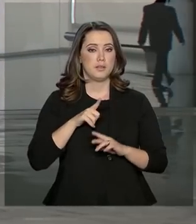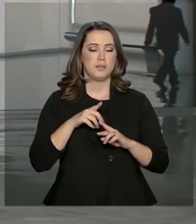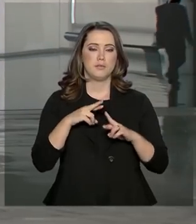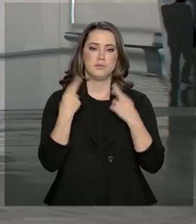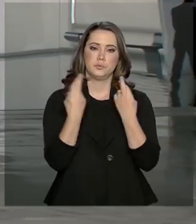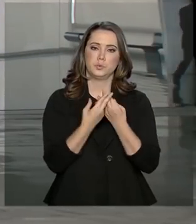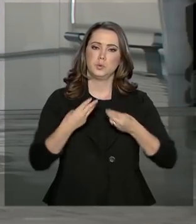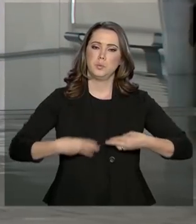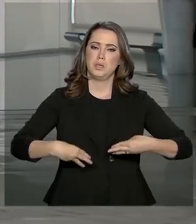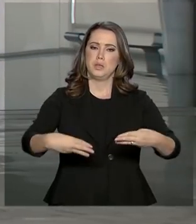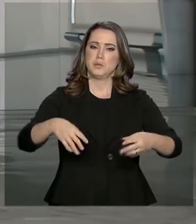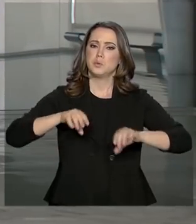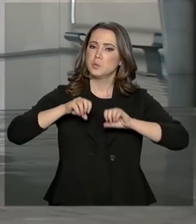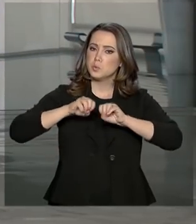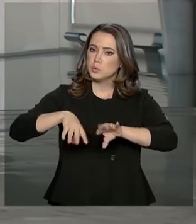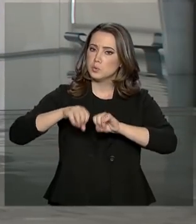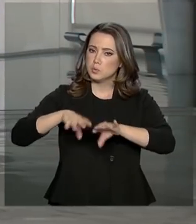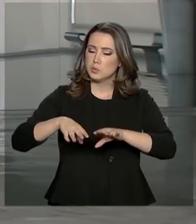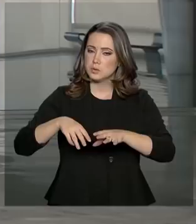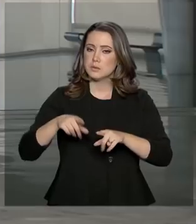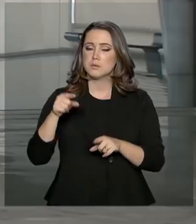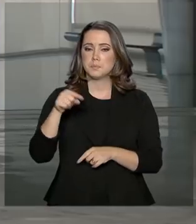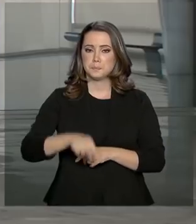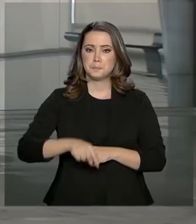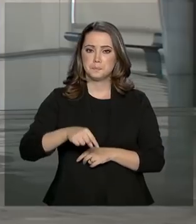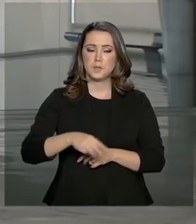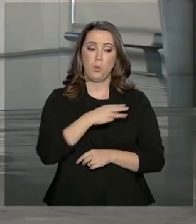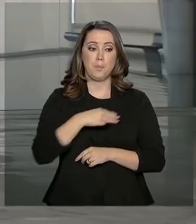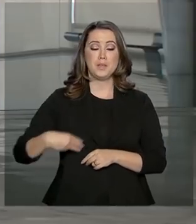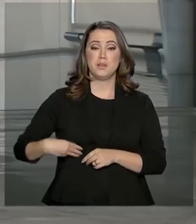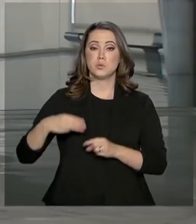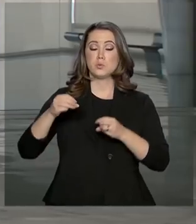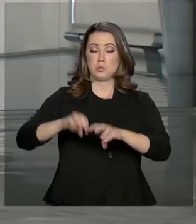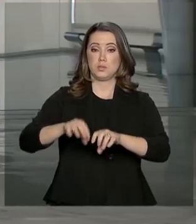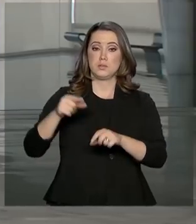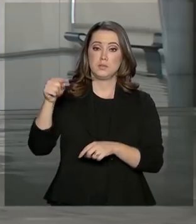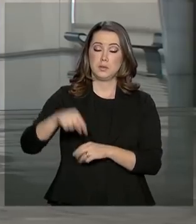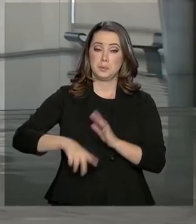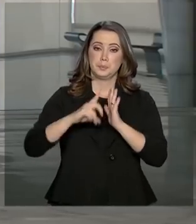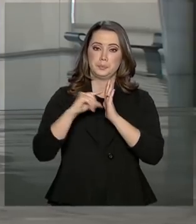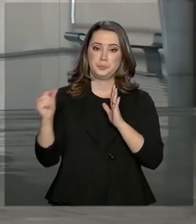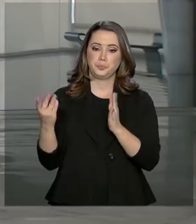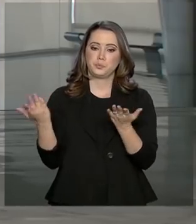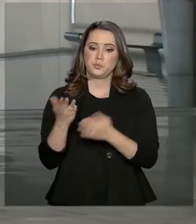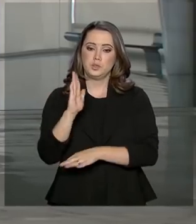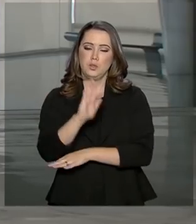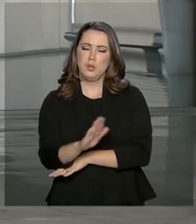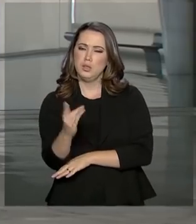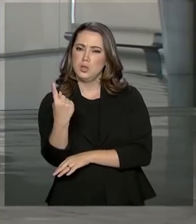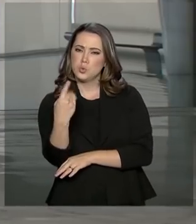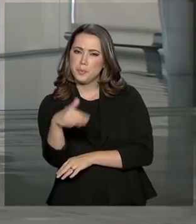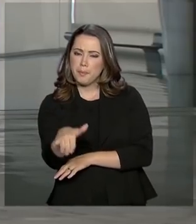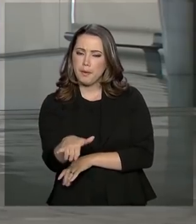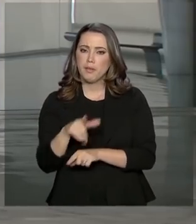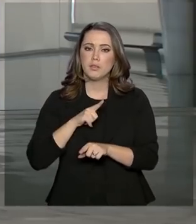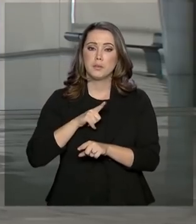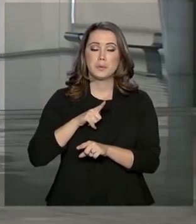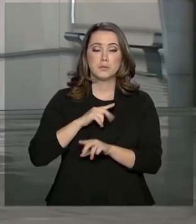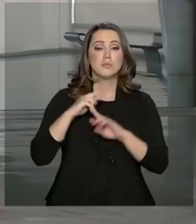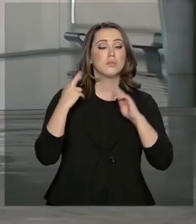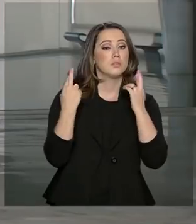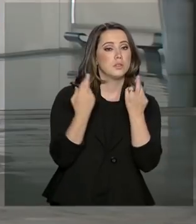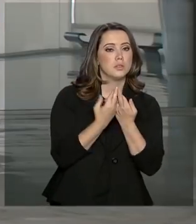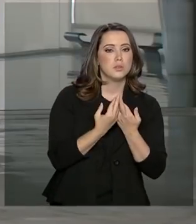Educação, Ricardo Vélez Rodrigues, aqui no Palácio do Planalto. E no começo da tarde, à uma e meia, com o ministro do